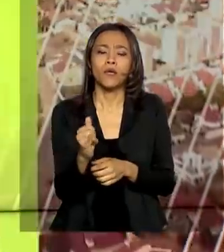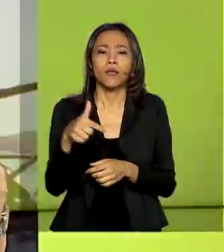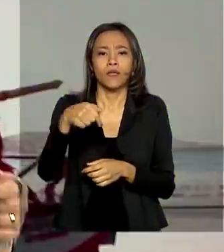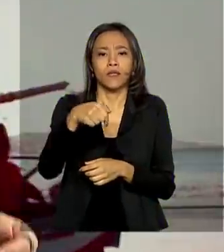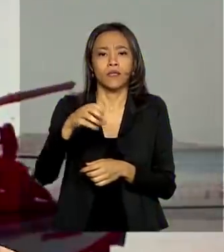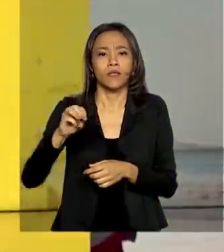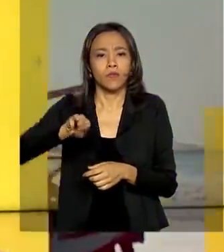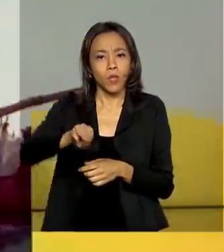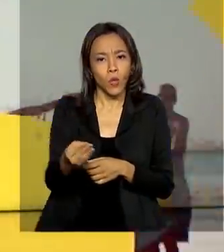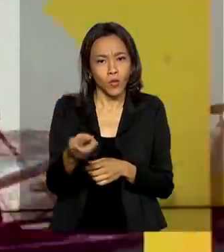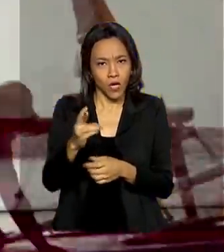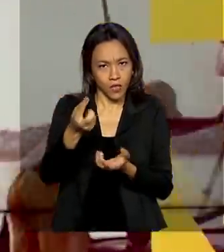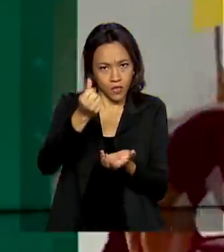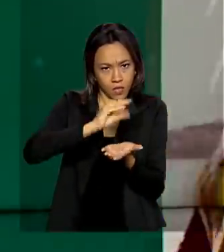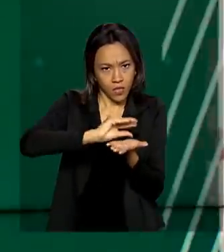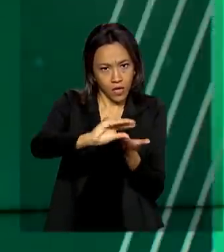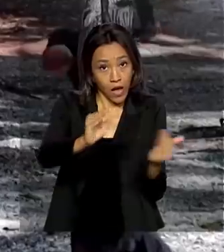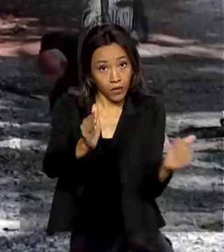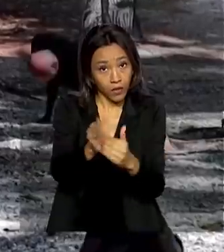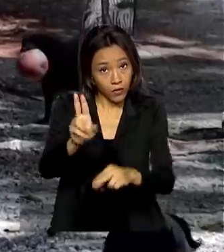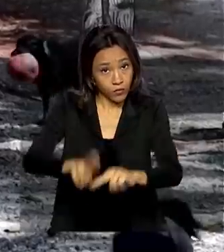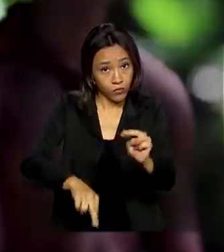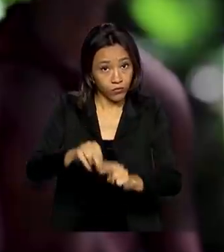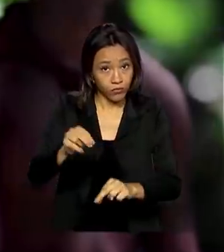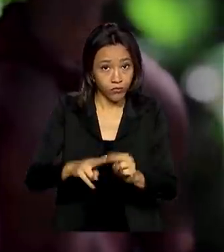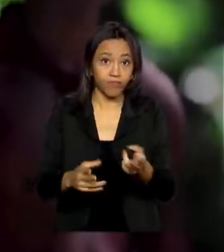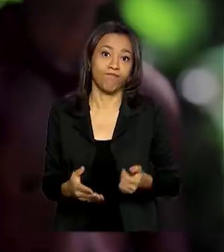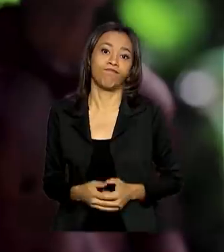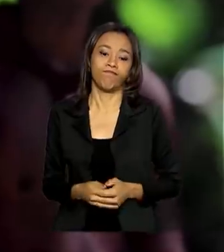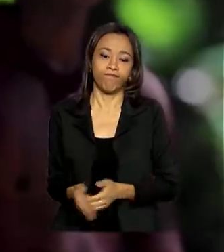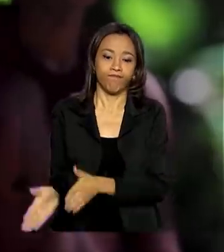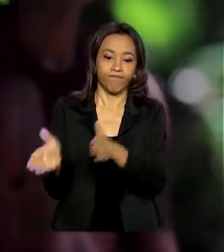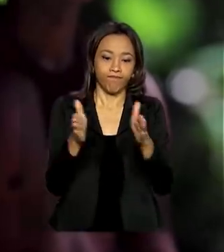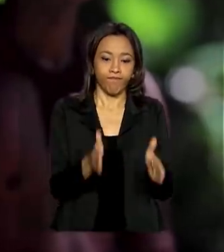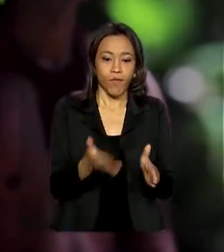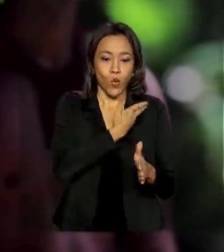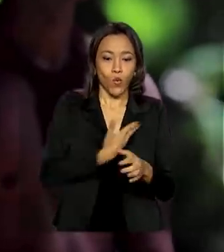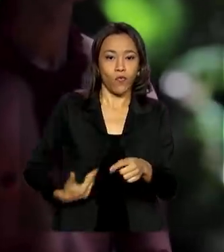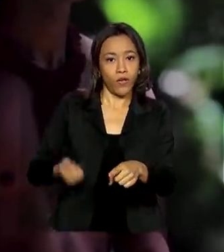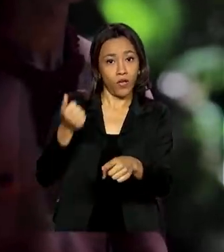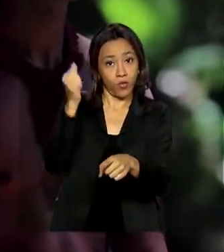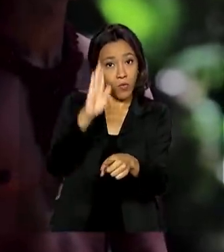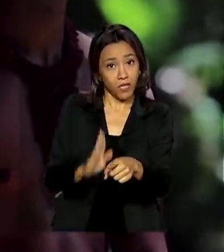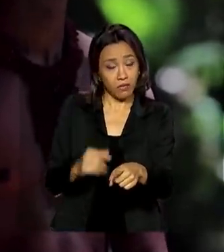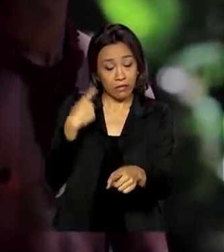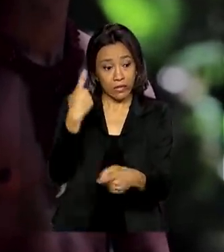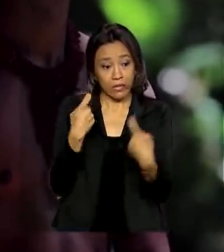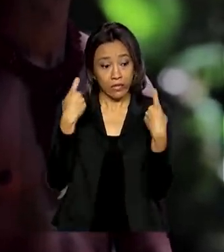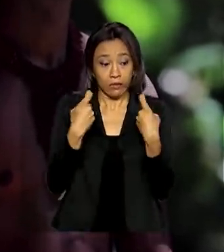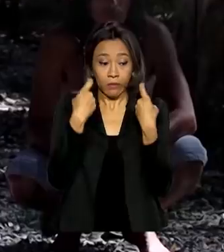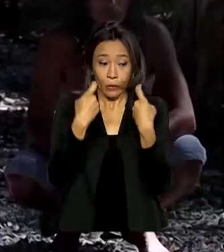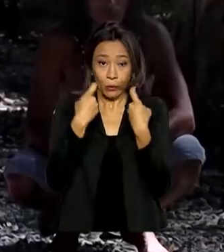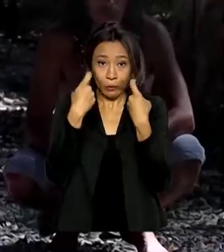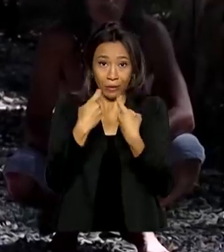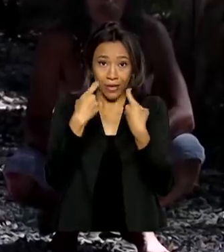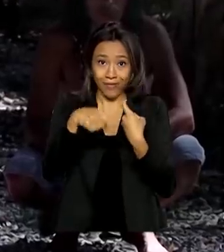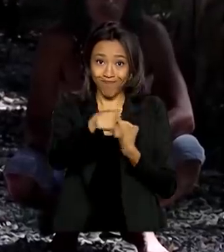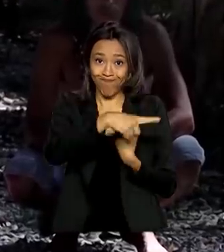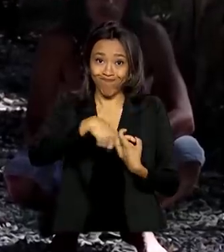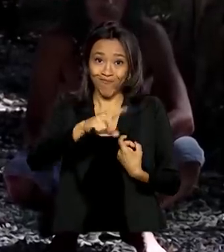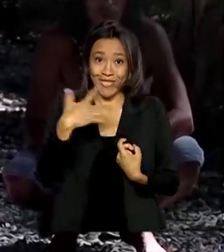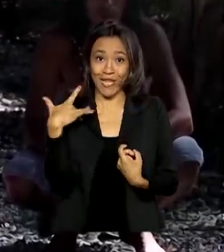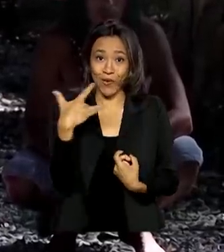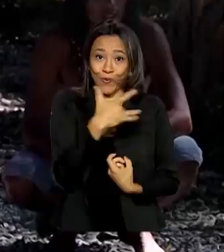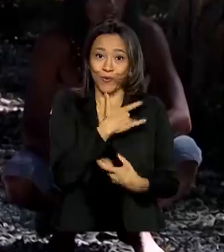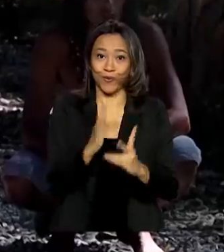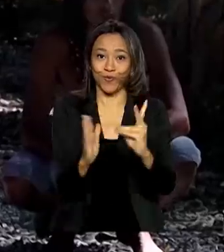de reais até junho. O governo brasileiro manifestou preocupação com a saúde dos